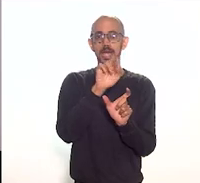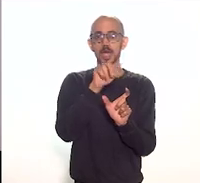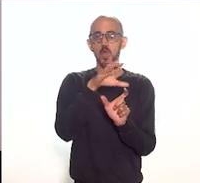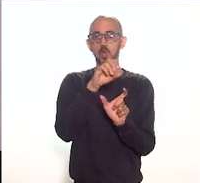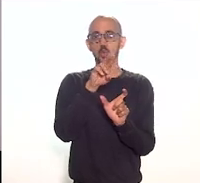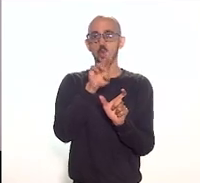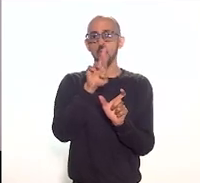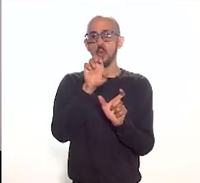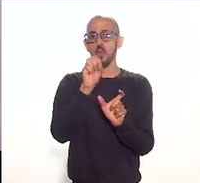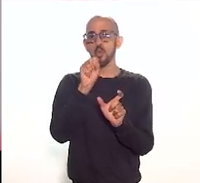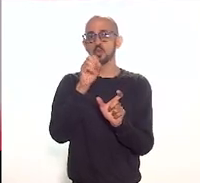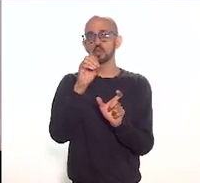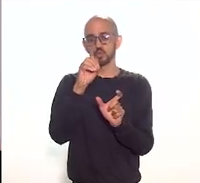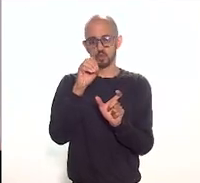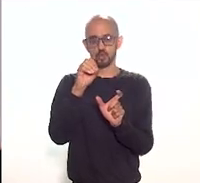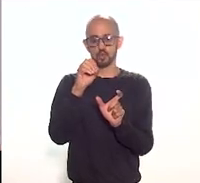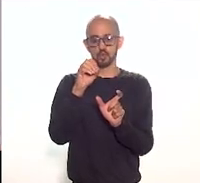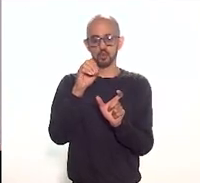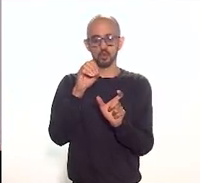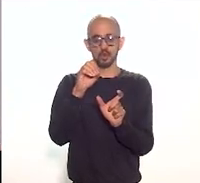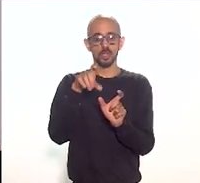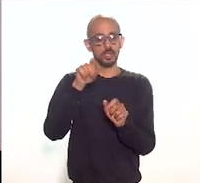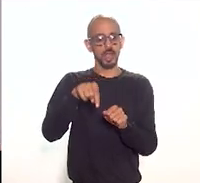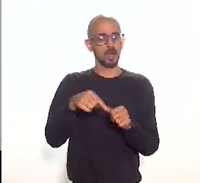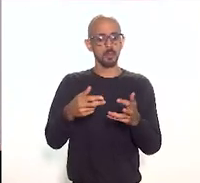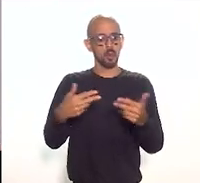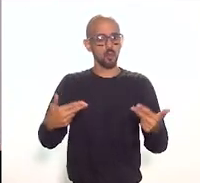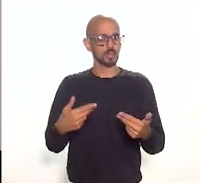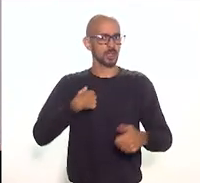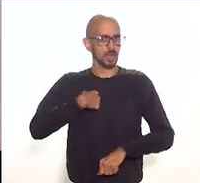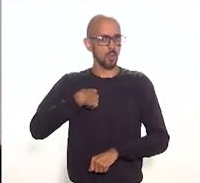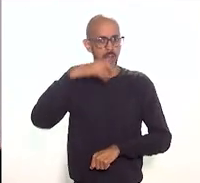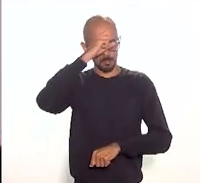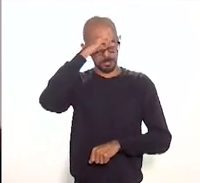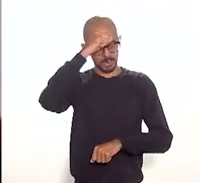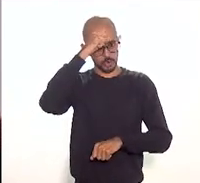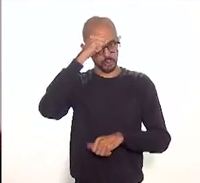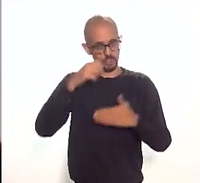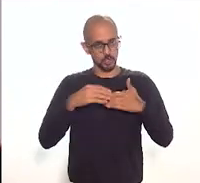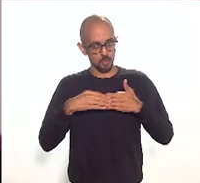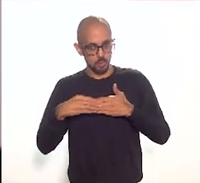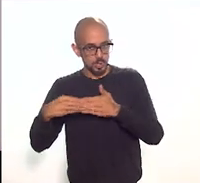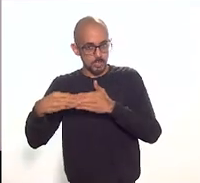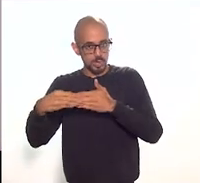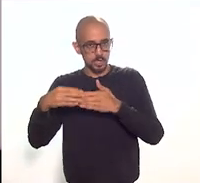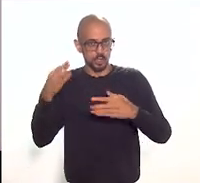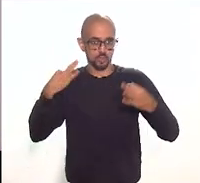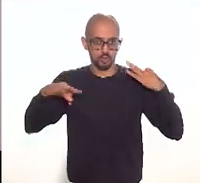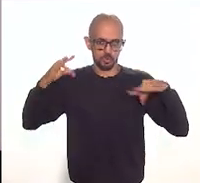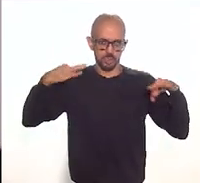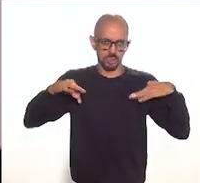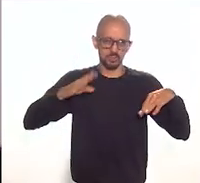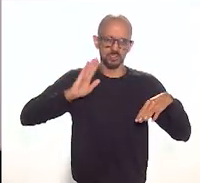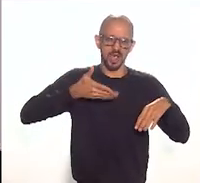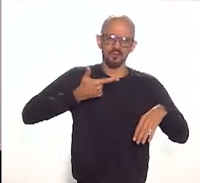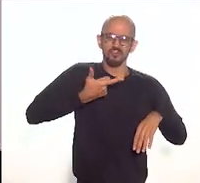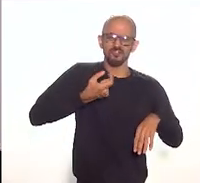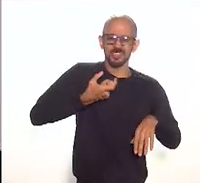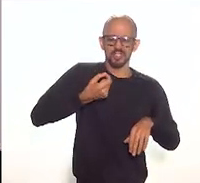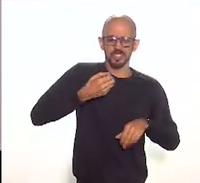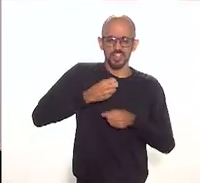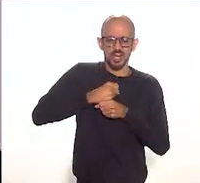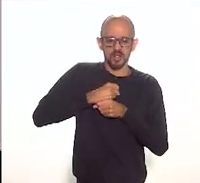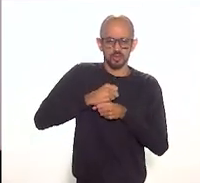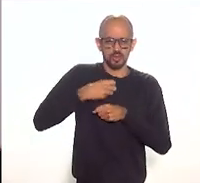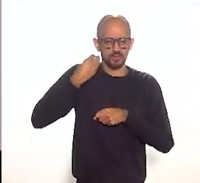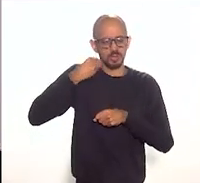lei não está ali à toa porque se tem uma coisa que eu aprendi no turismo e já se vão vinte e poucos anos trabalhando com turismo é